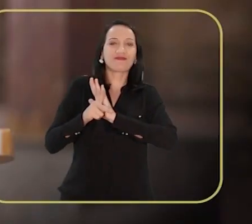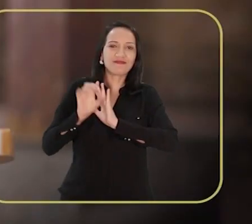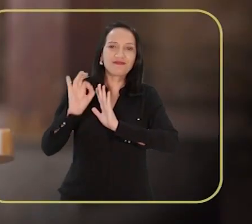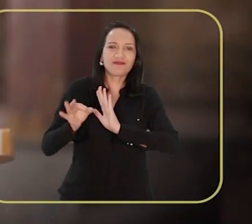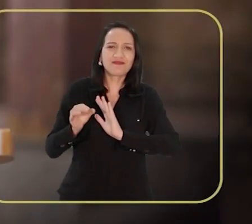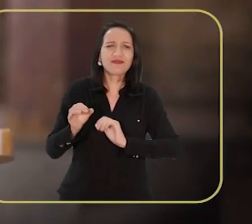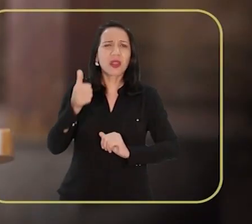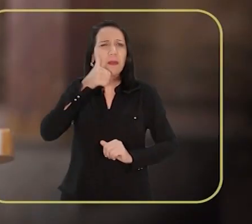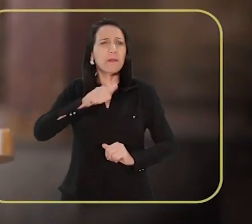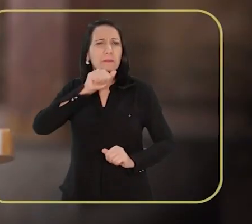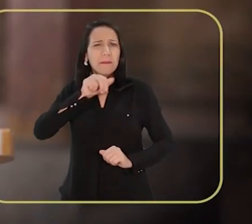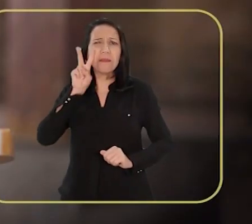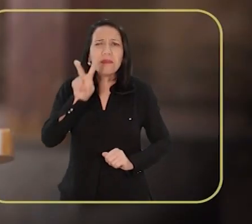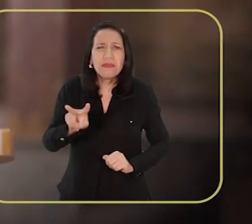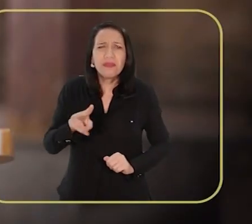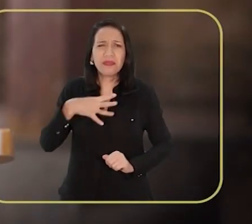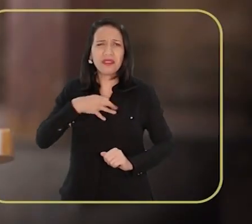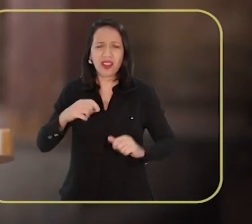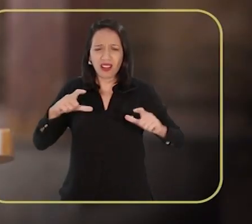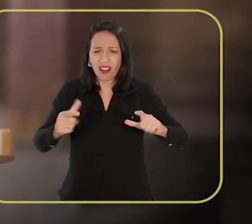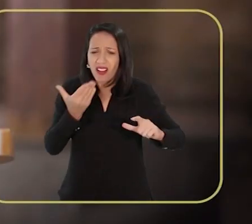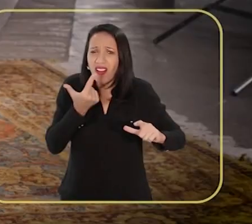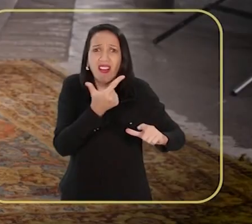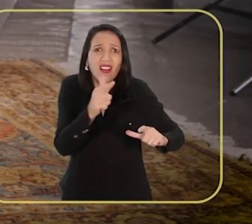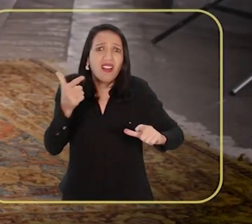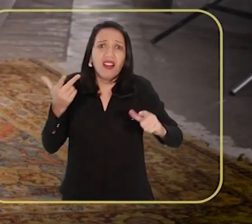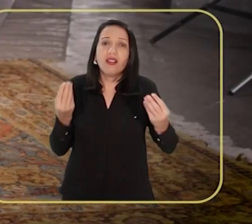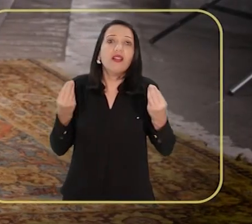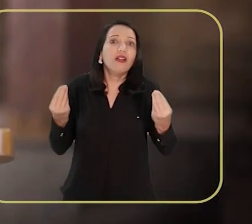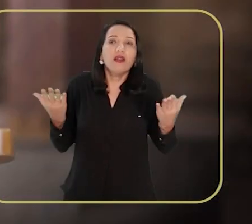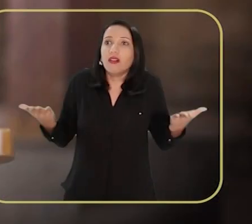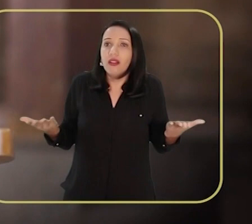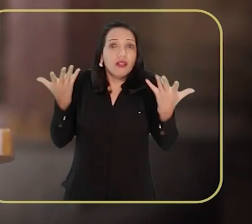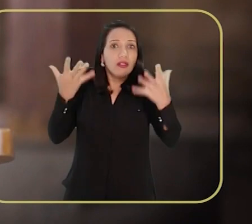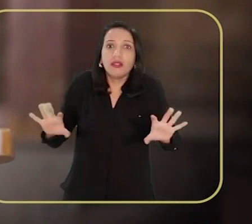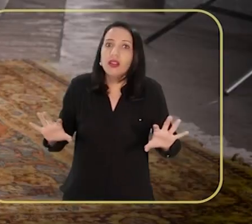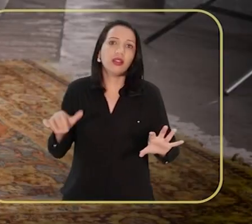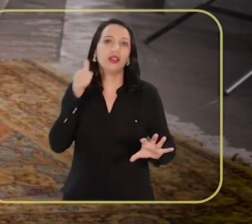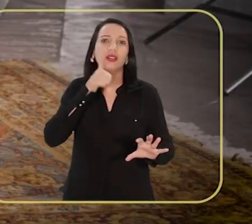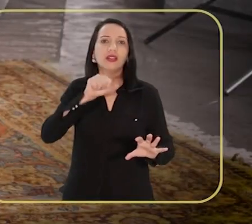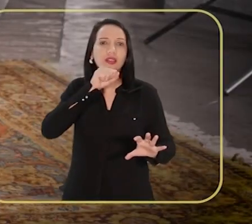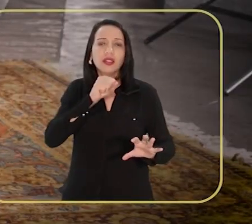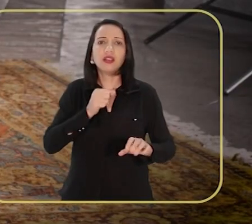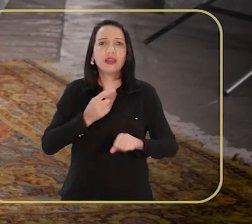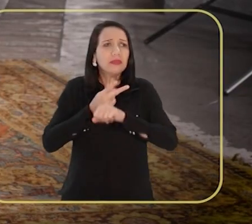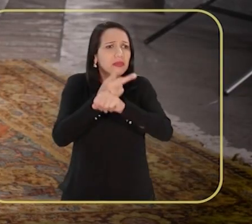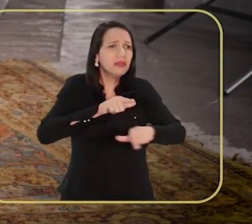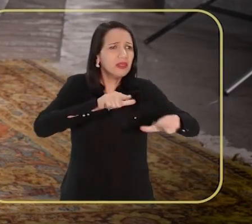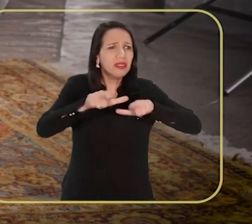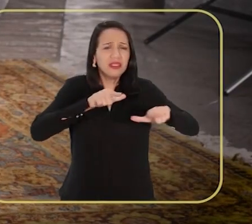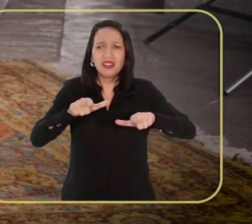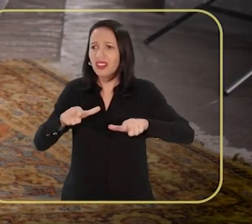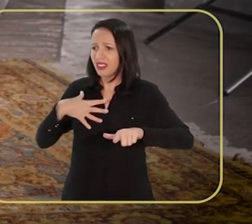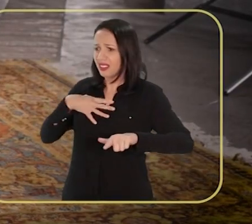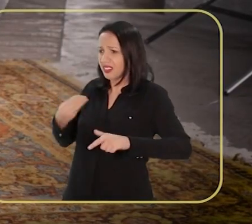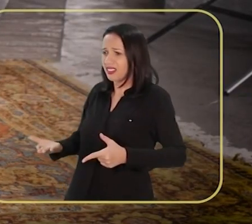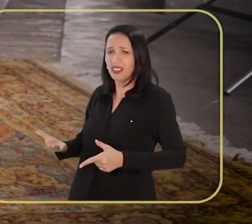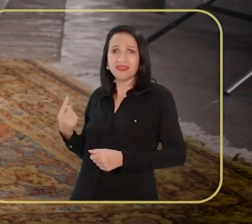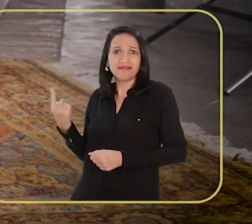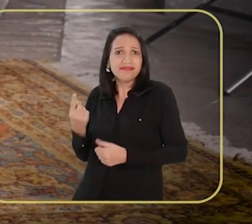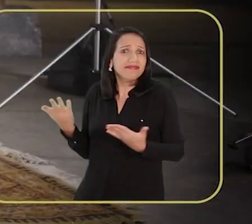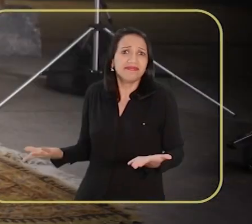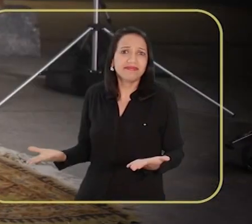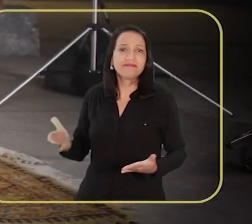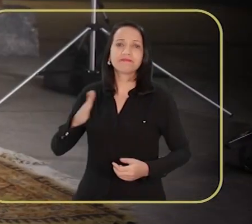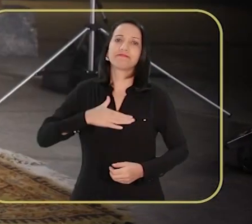Nenhuma mãe quer ver um filho sem ter um prato de comida. Nenhuma mãe quer procurar um emprego, mas saber que deixou os